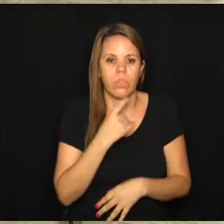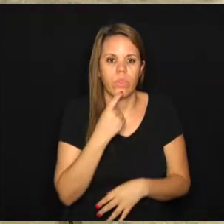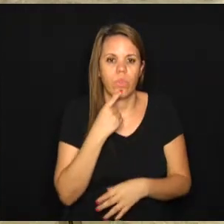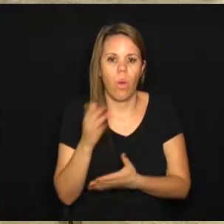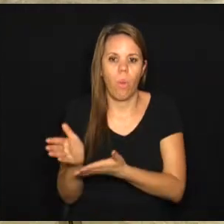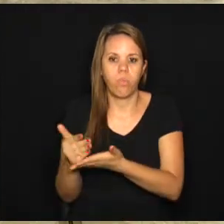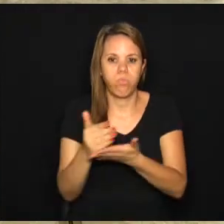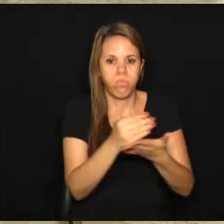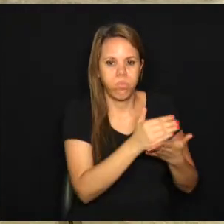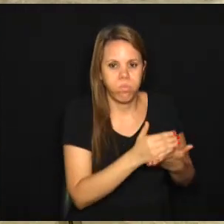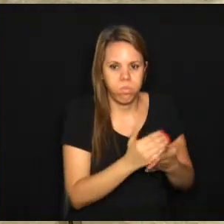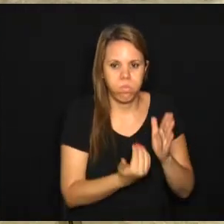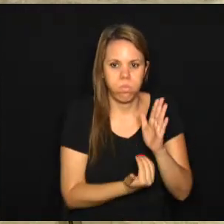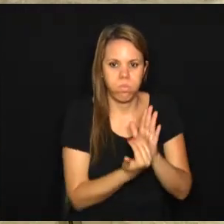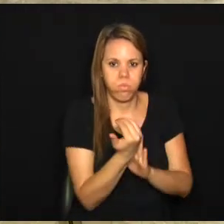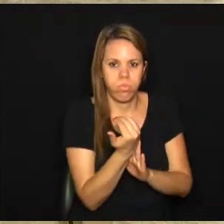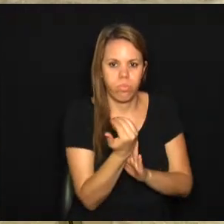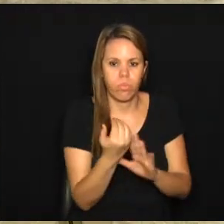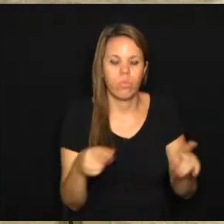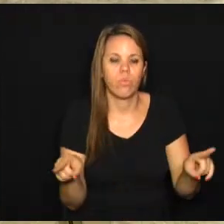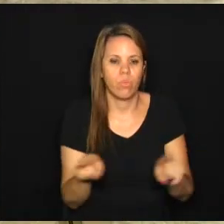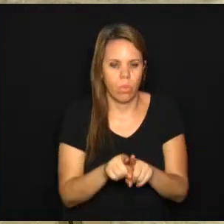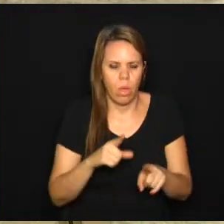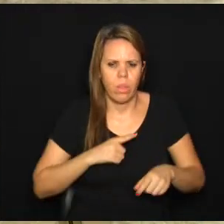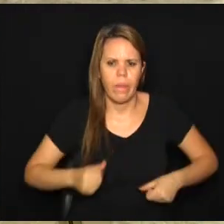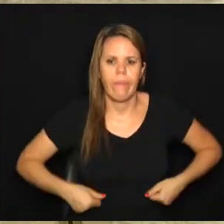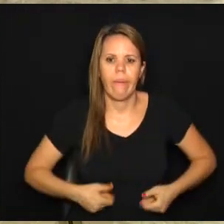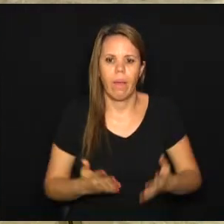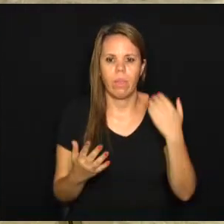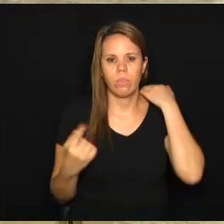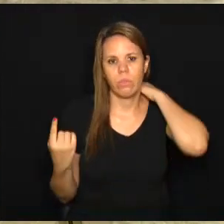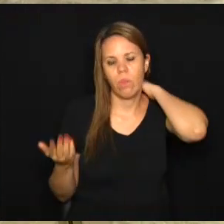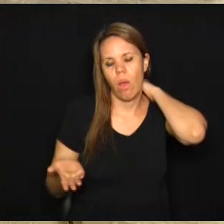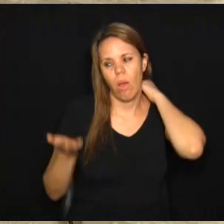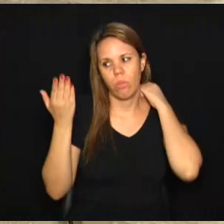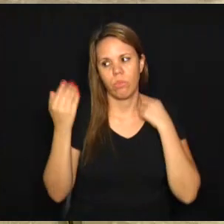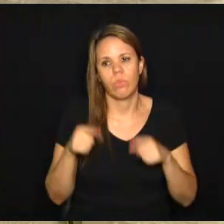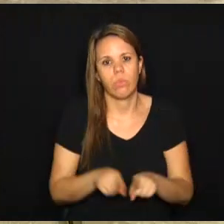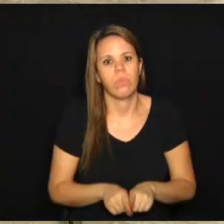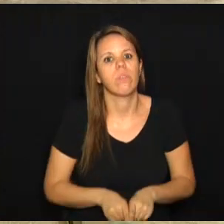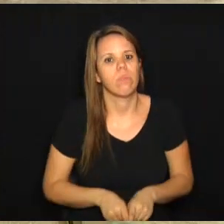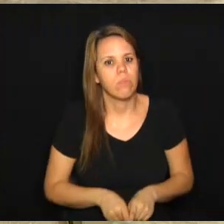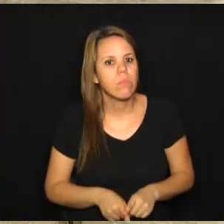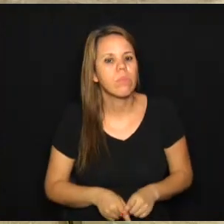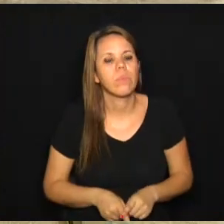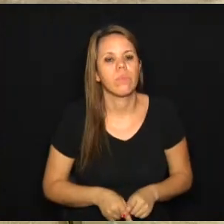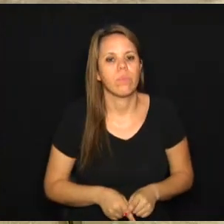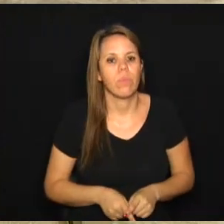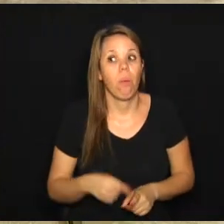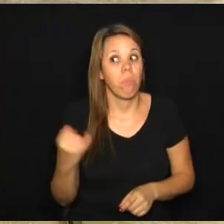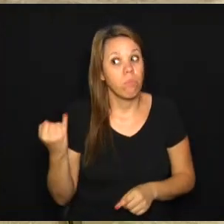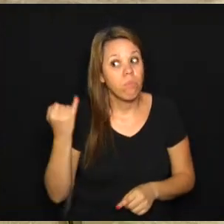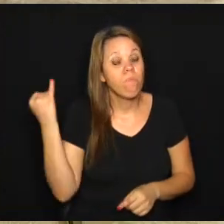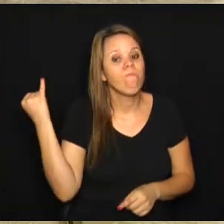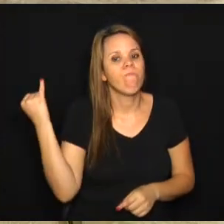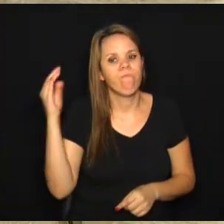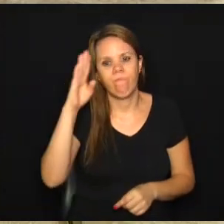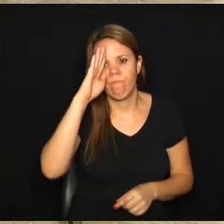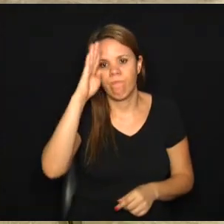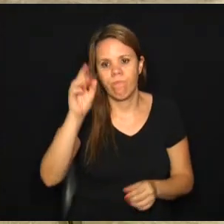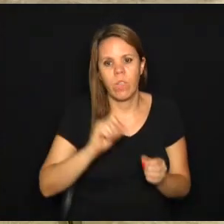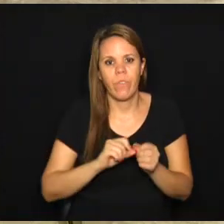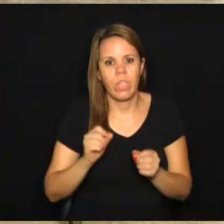arrecadação muito alta e que também tem um gasto muito alto. Porém, é de suma importância estar